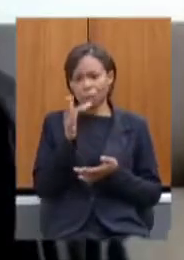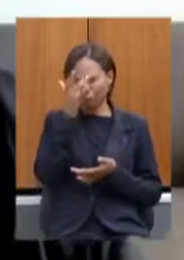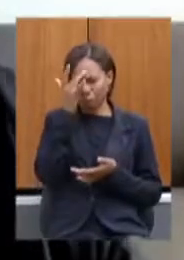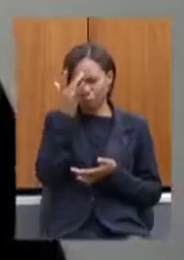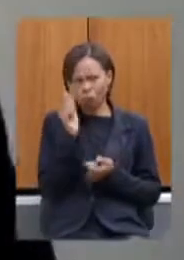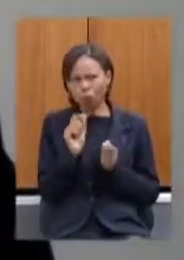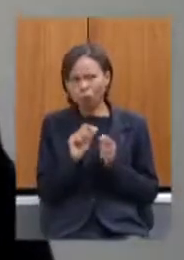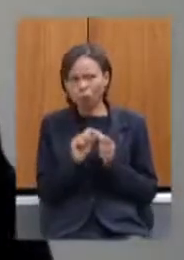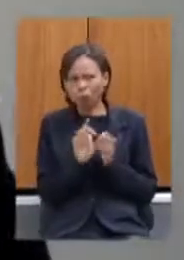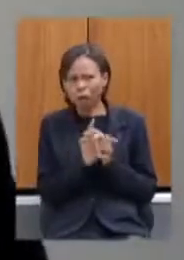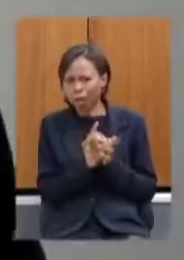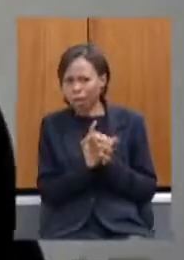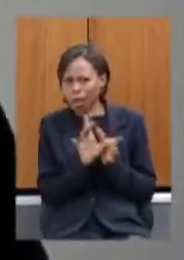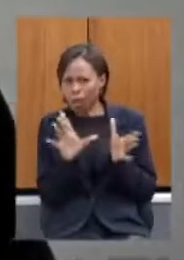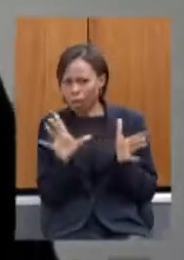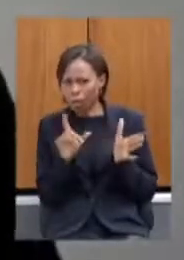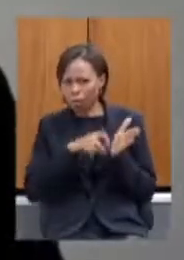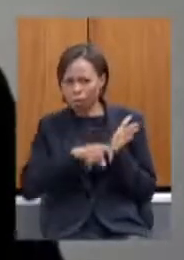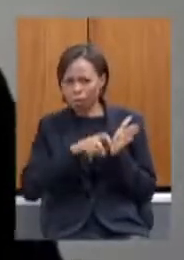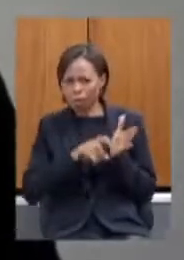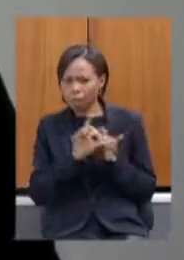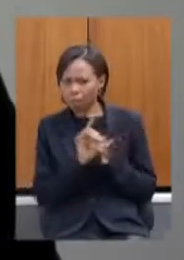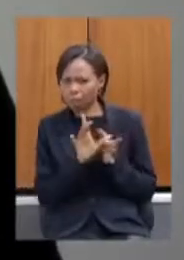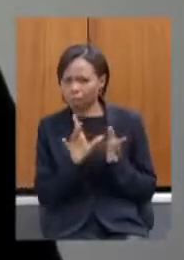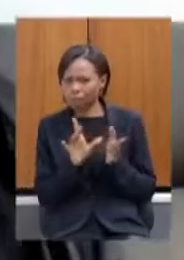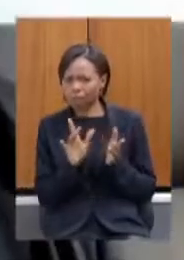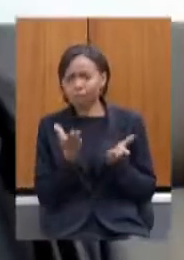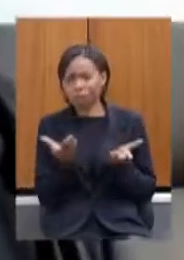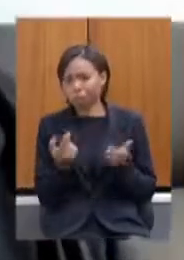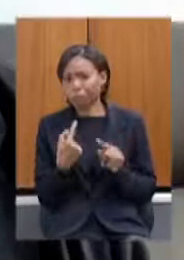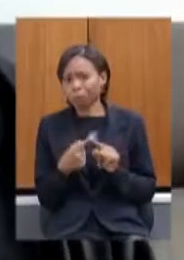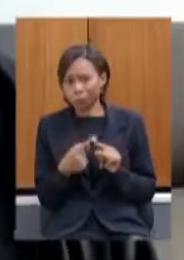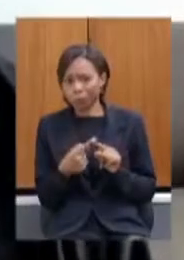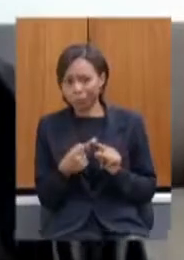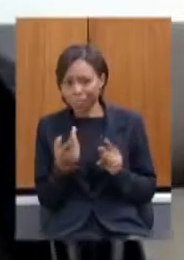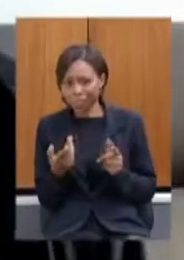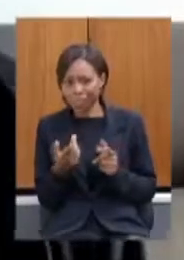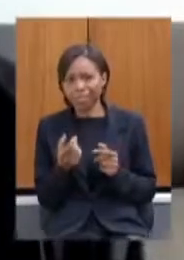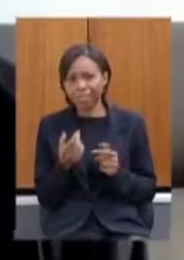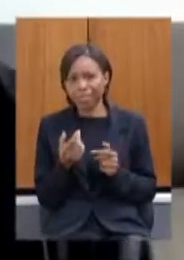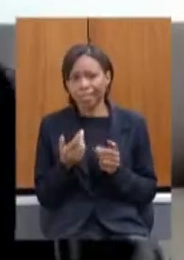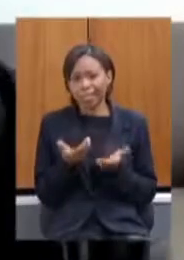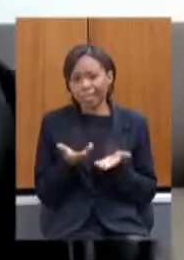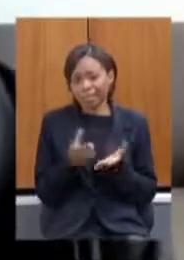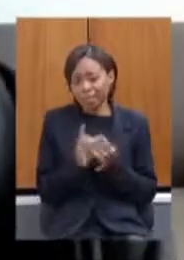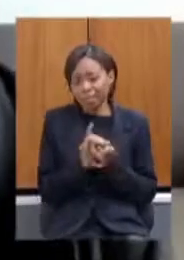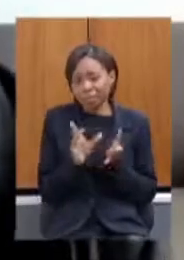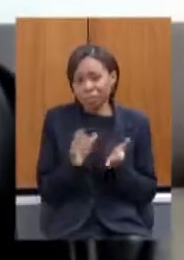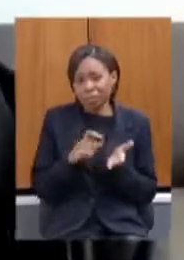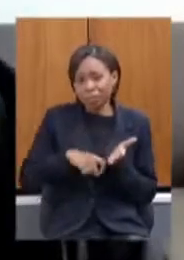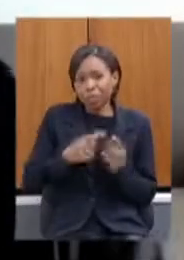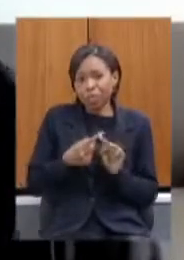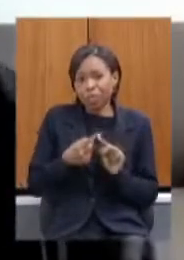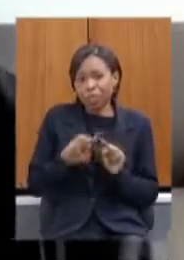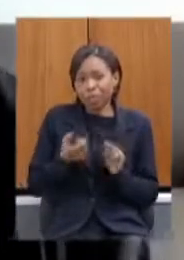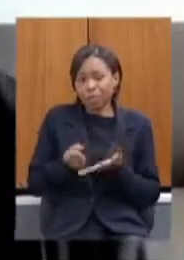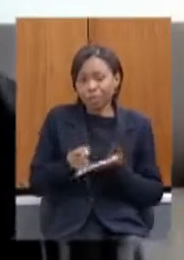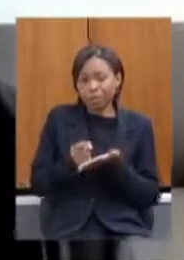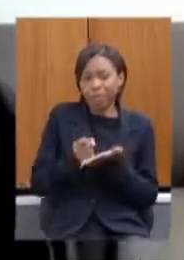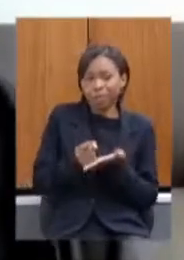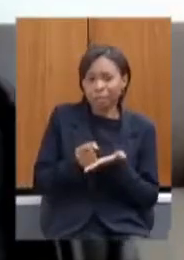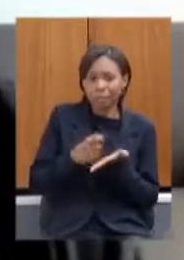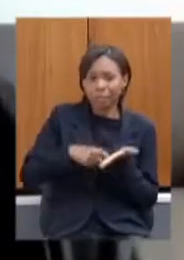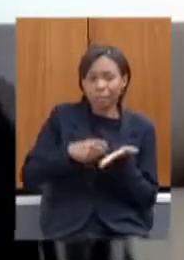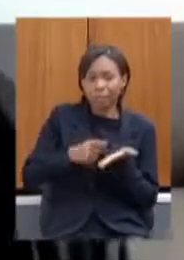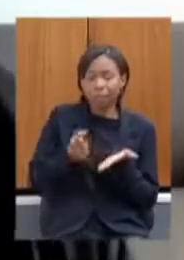isso tem que preencher qual foi a renúncia fiscal porque ele visa um benefício fiscal com o crescimento da